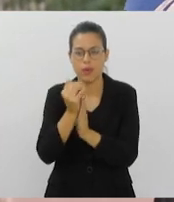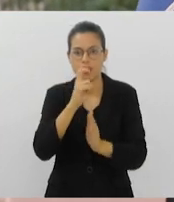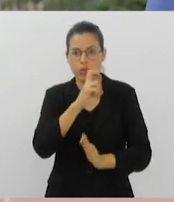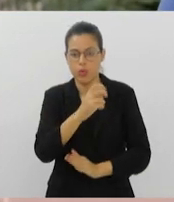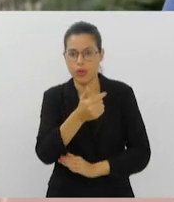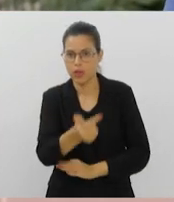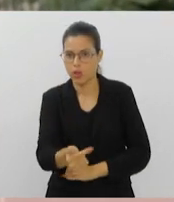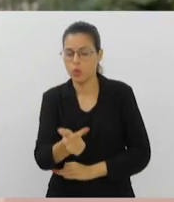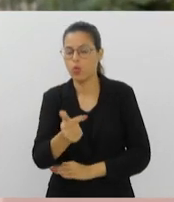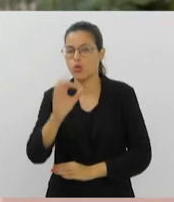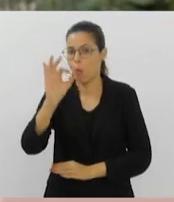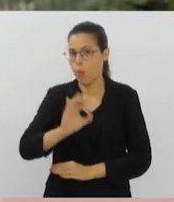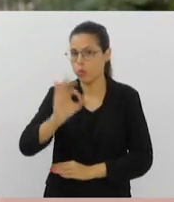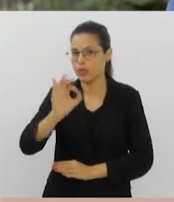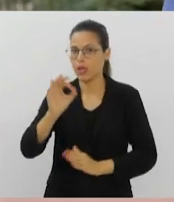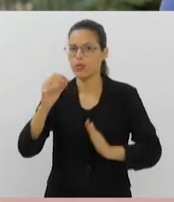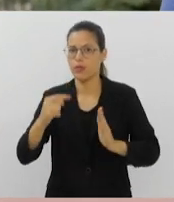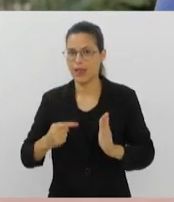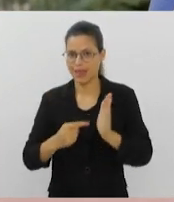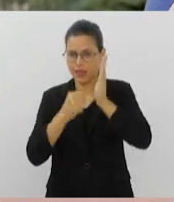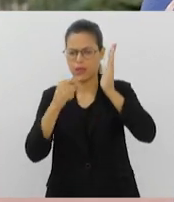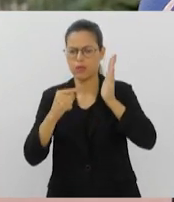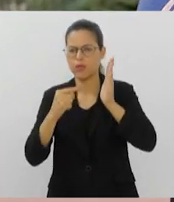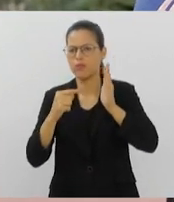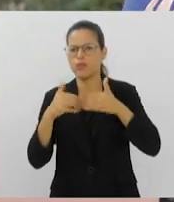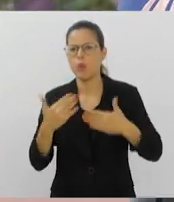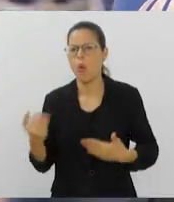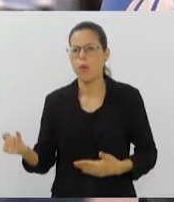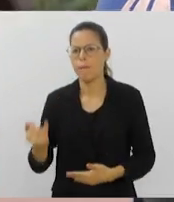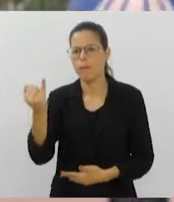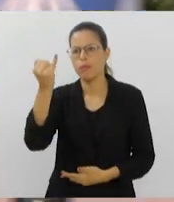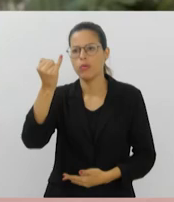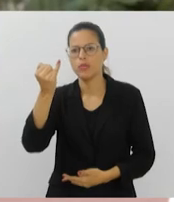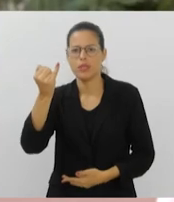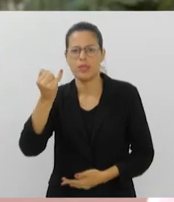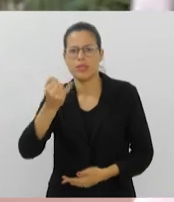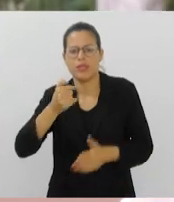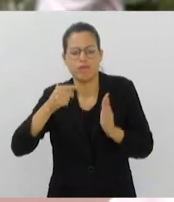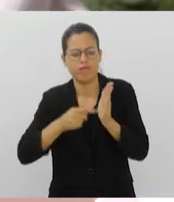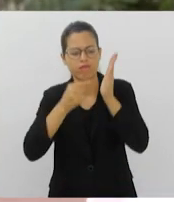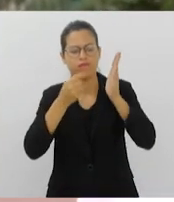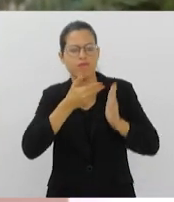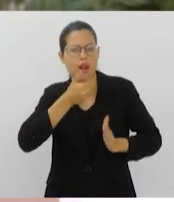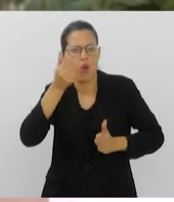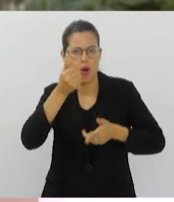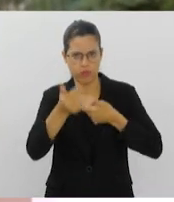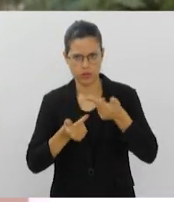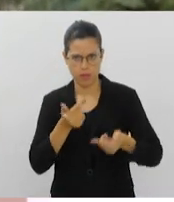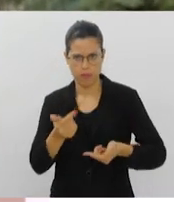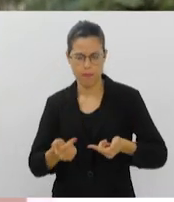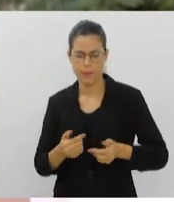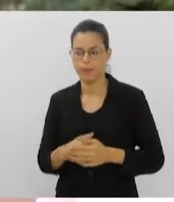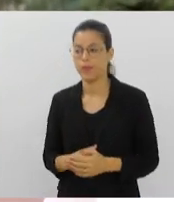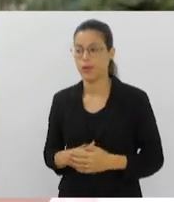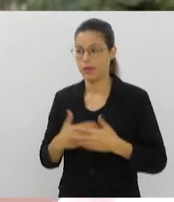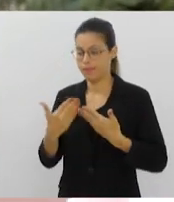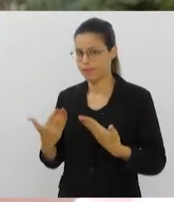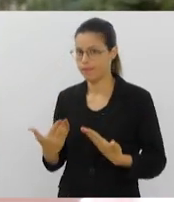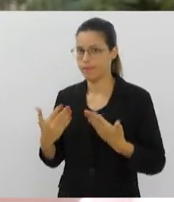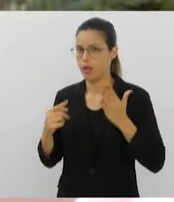denúncias. Qual a importância dessas denúncias para melhorar esse trabalho? Então, a denúncia é fundamental,